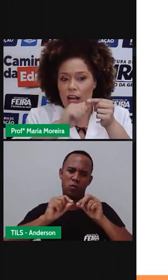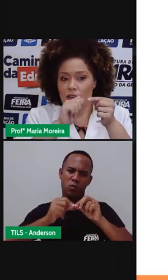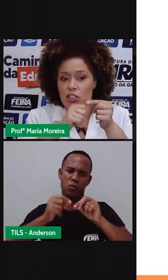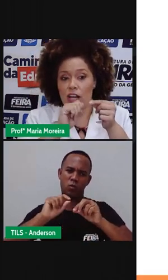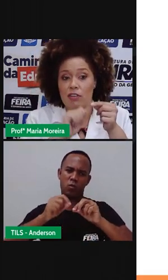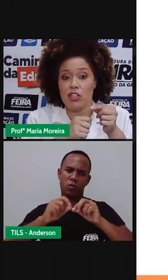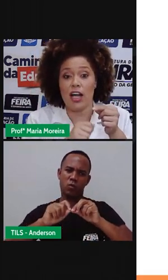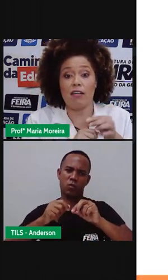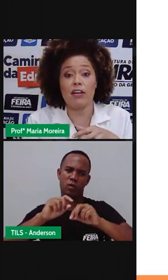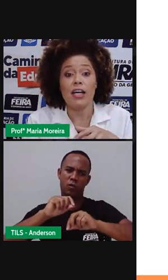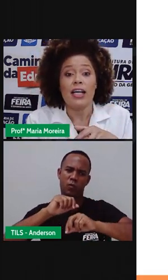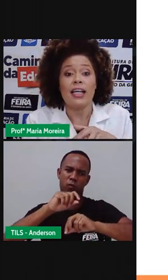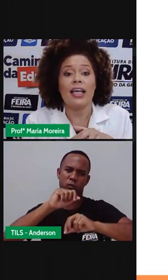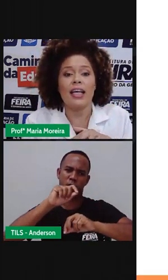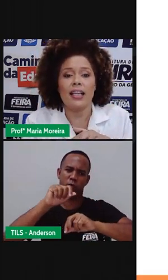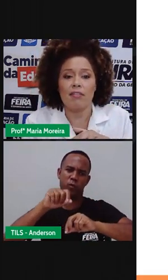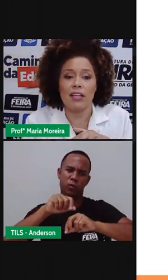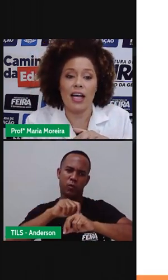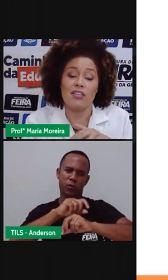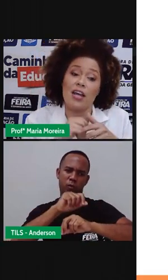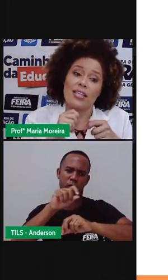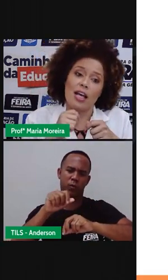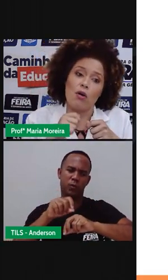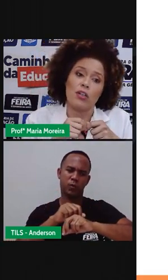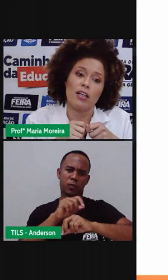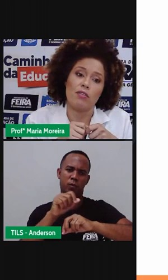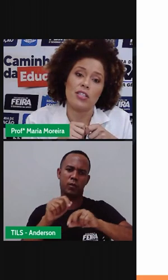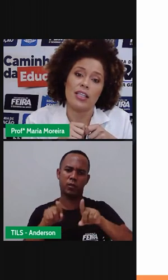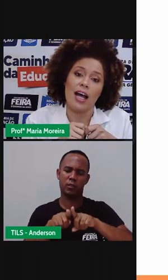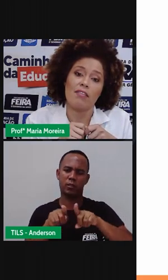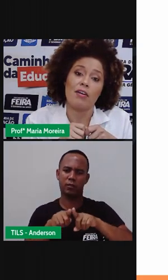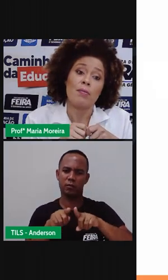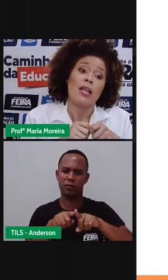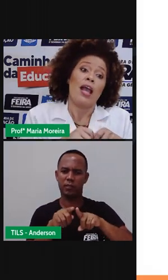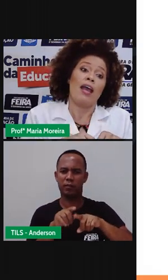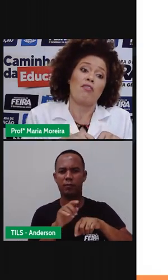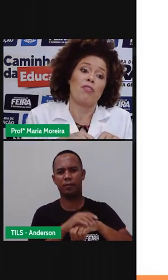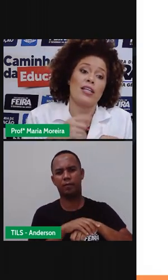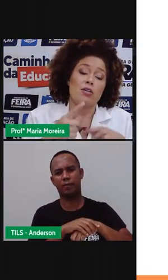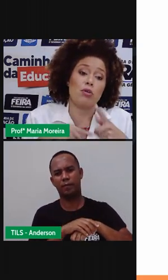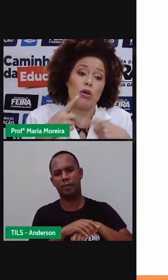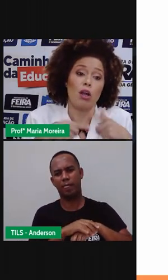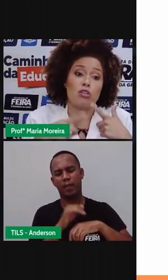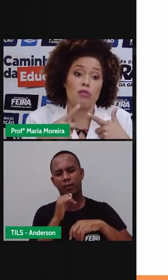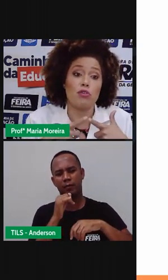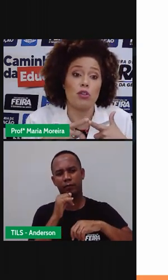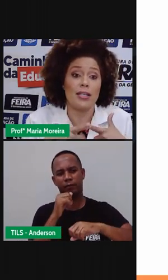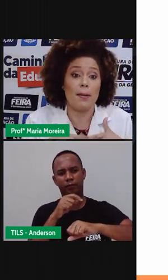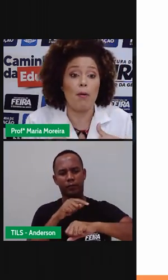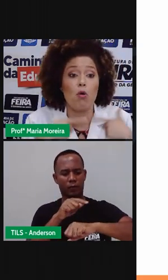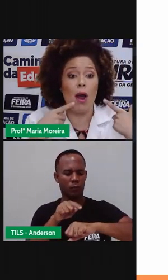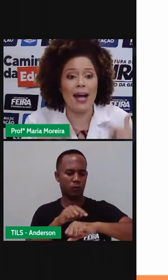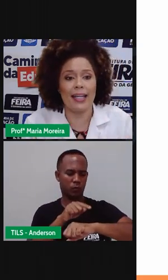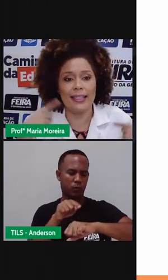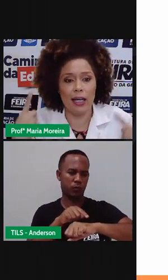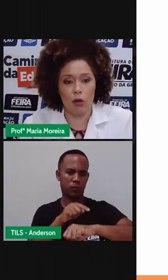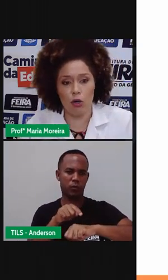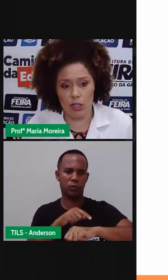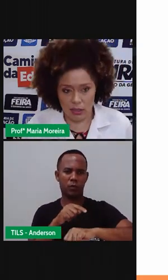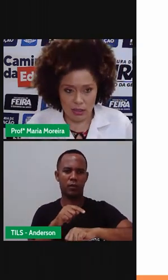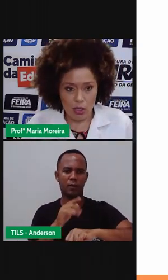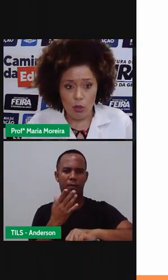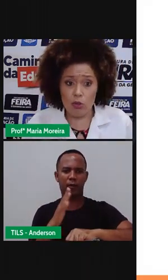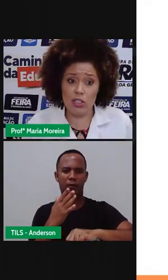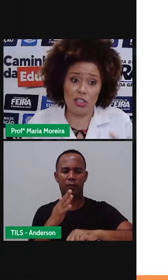aí você girava, girava, girava. E, na verdade, essa corda que você dava fazia com que o relógio funcionasse por 40